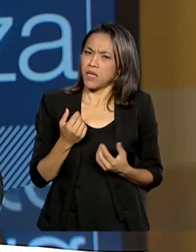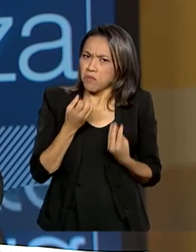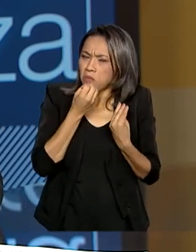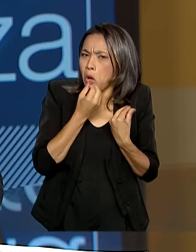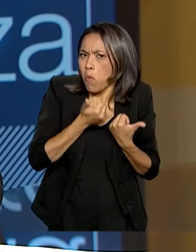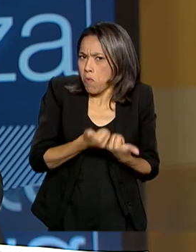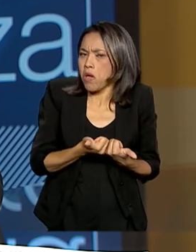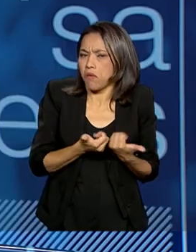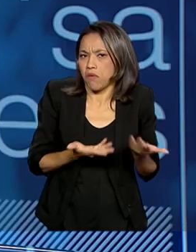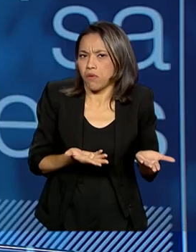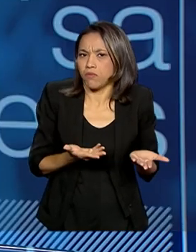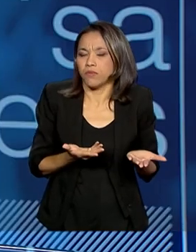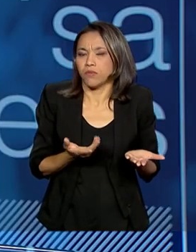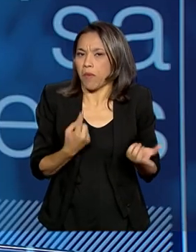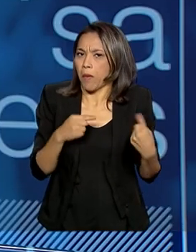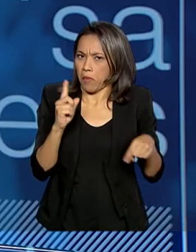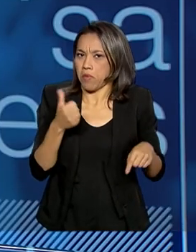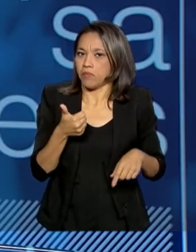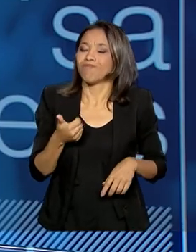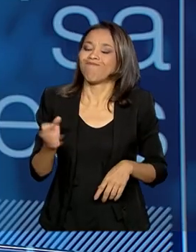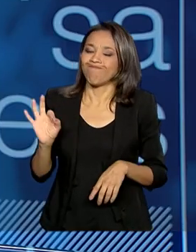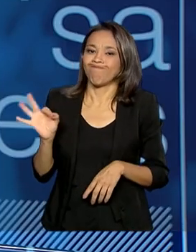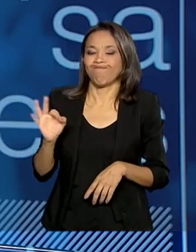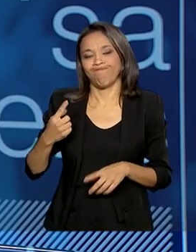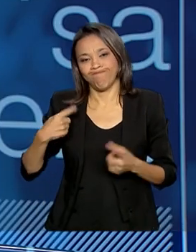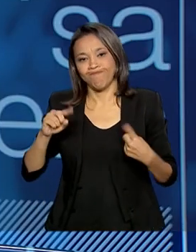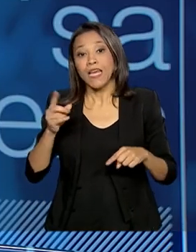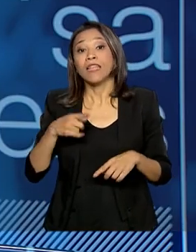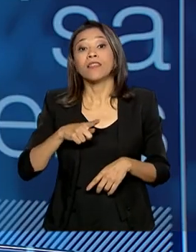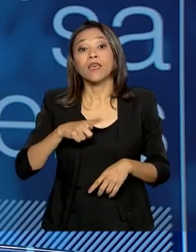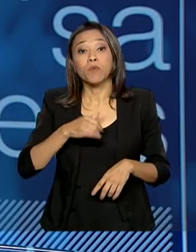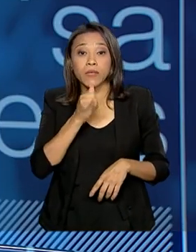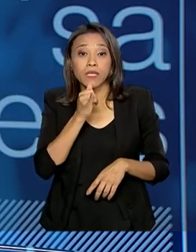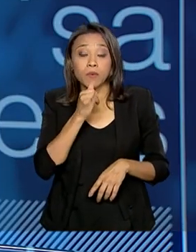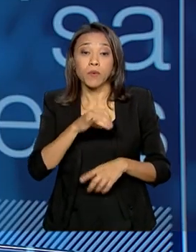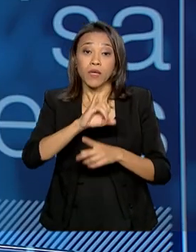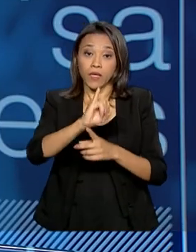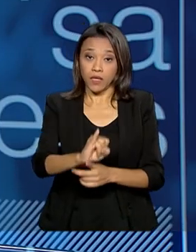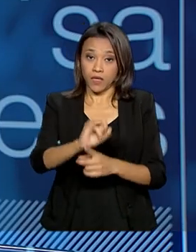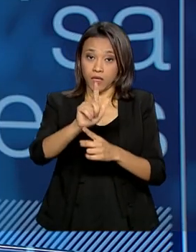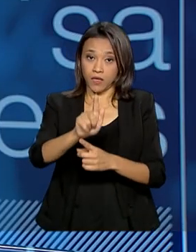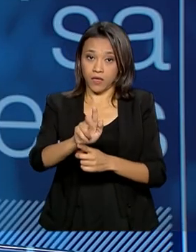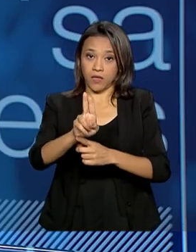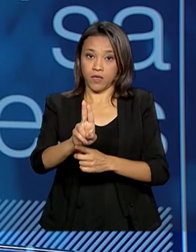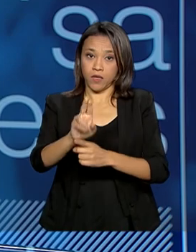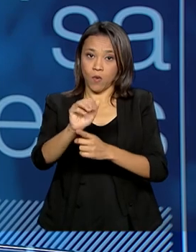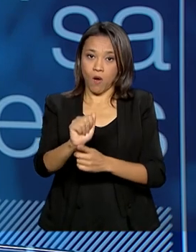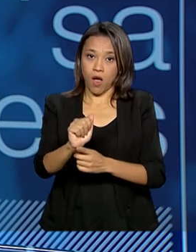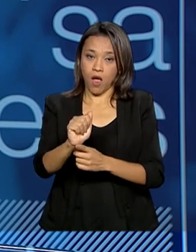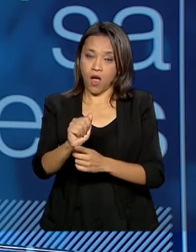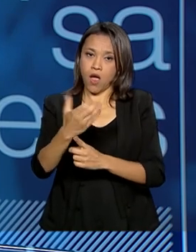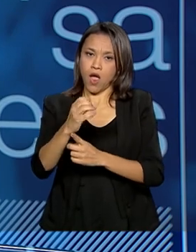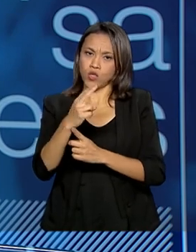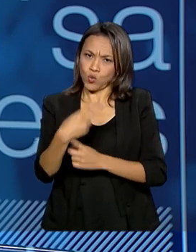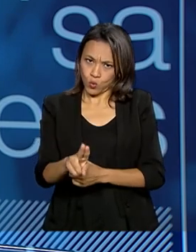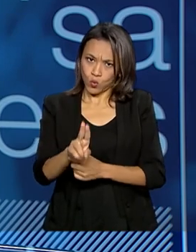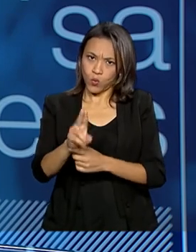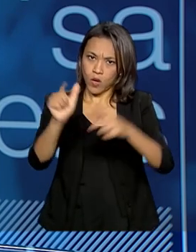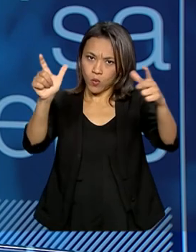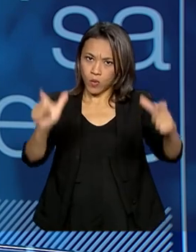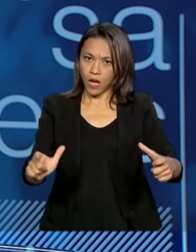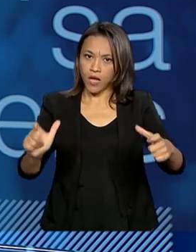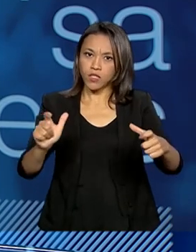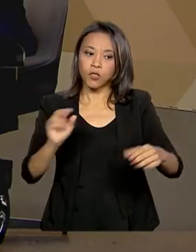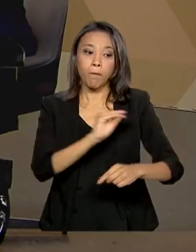é, presidente? É fantástico. Nós fizemos aqui um exemplo como Iguaçu, Iguaçu desenvolveu o que ela... Desde 98,